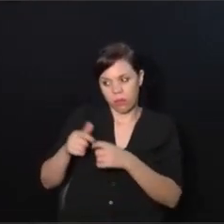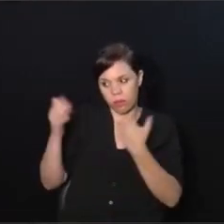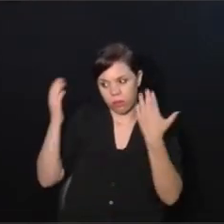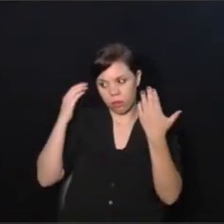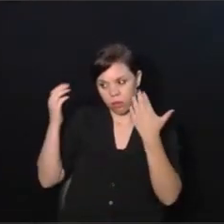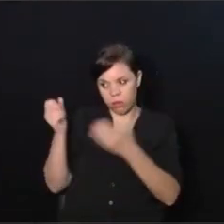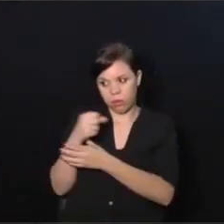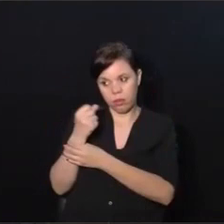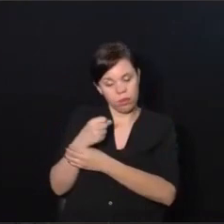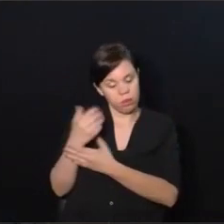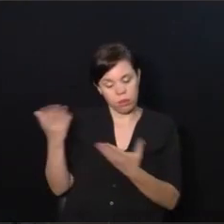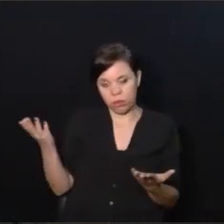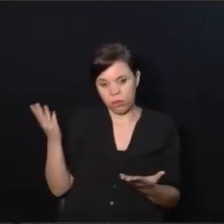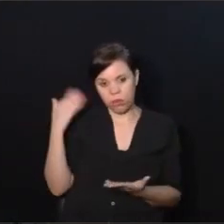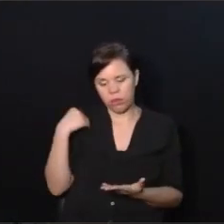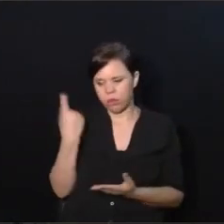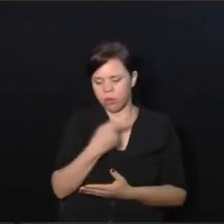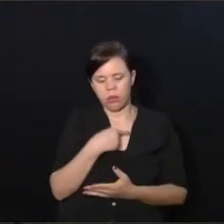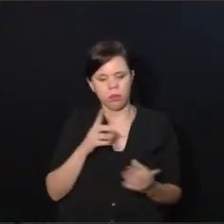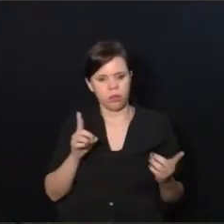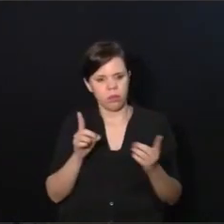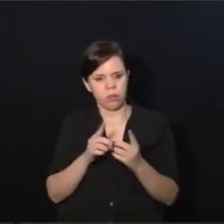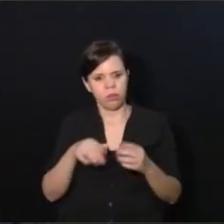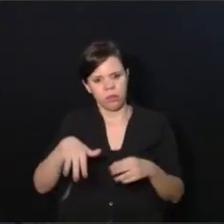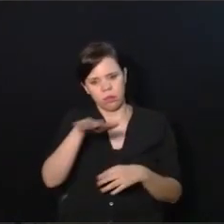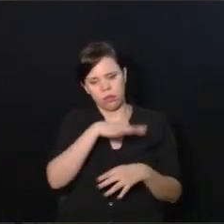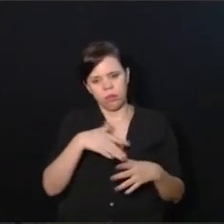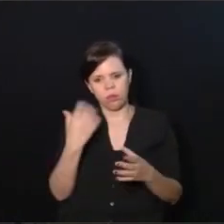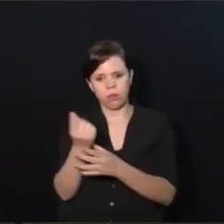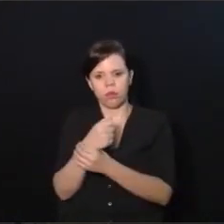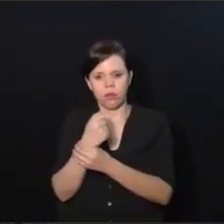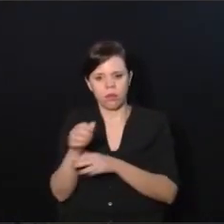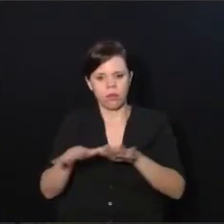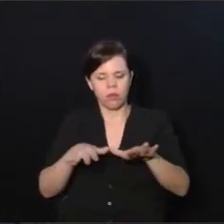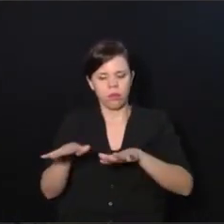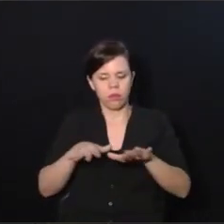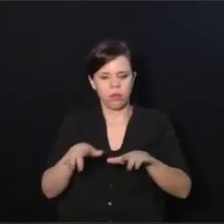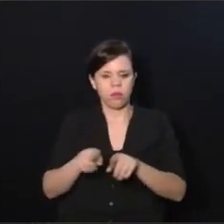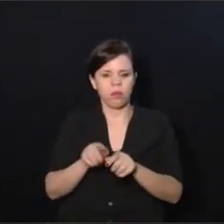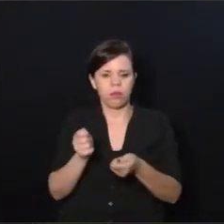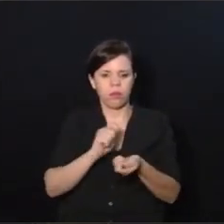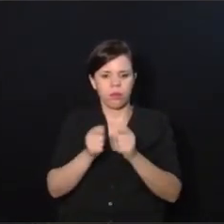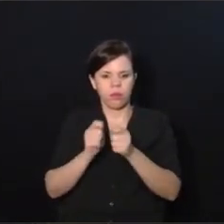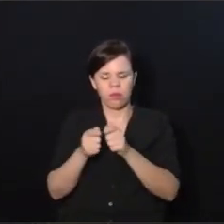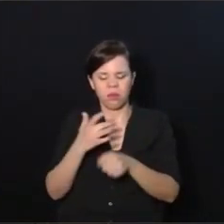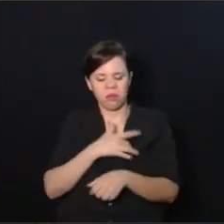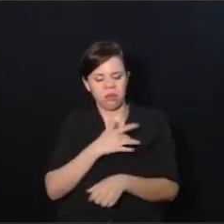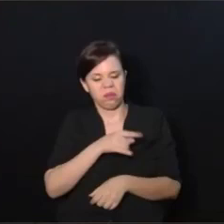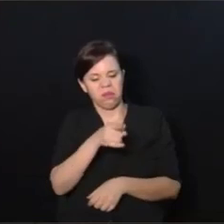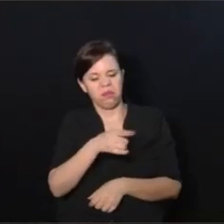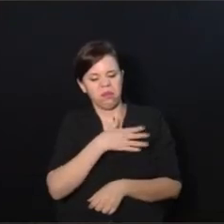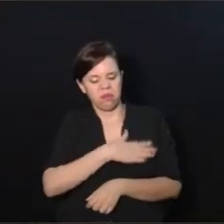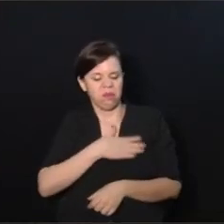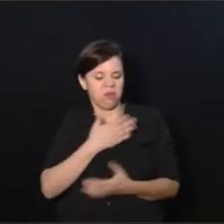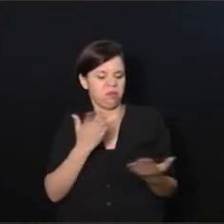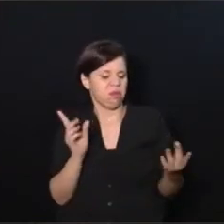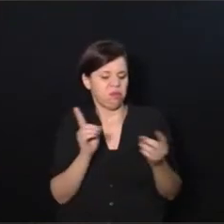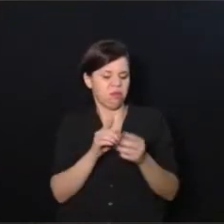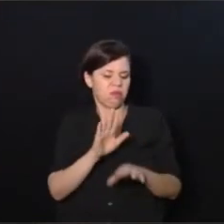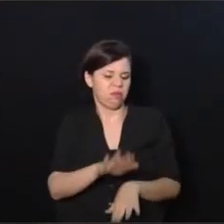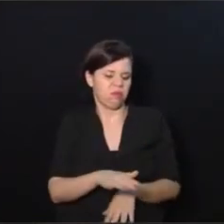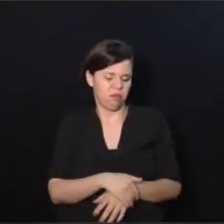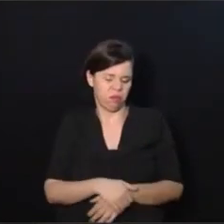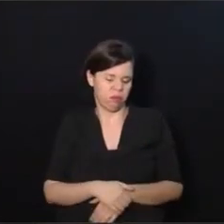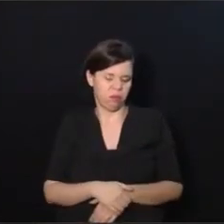adianta a gente que atende na área da reabilitação ficar com pena porque fulano gosta do atendimento. O